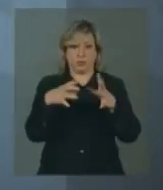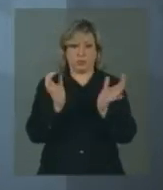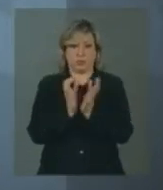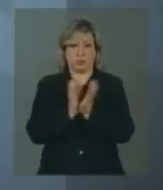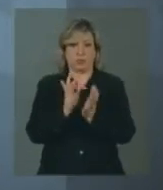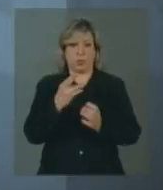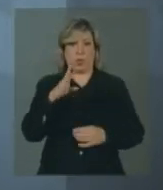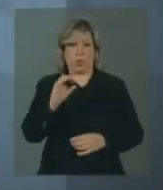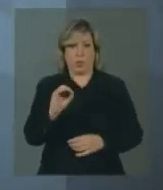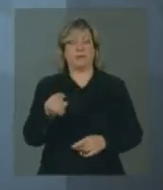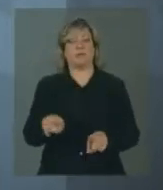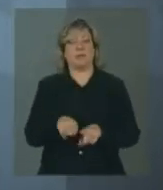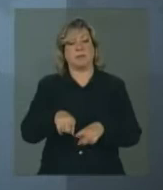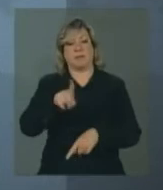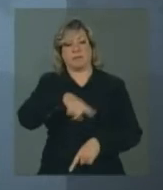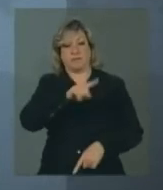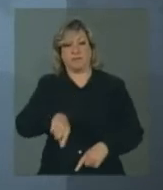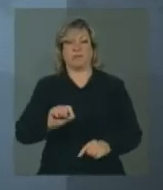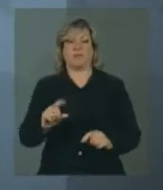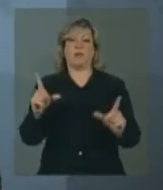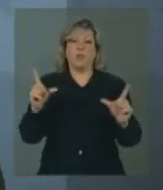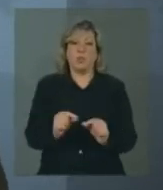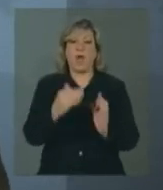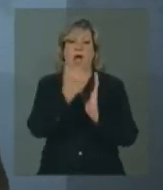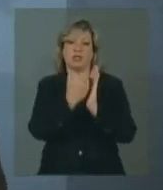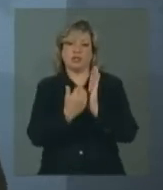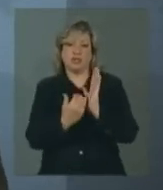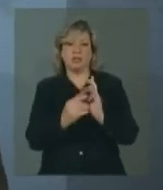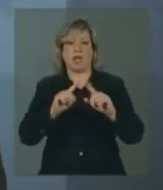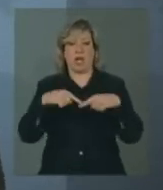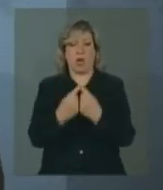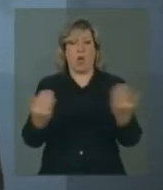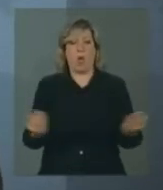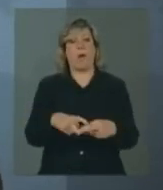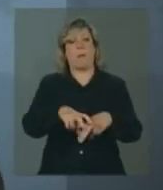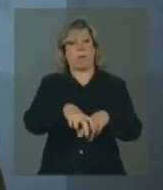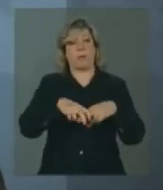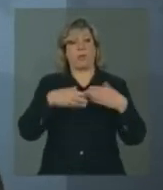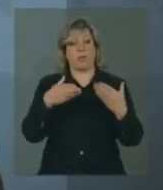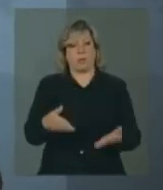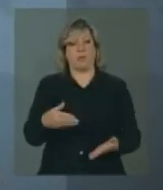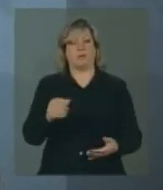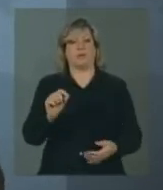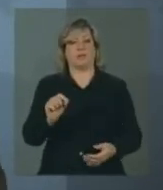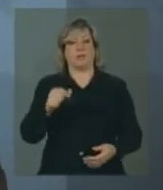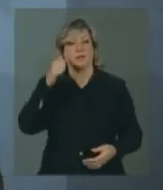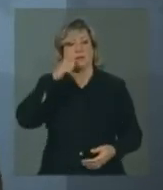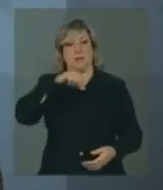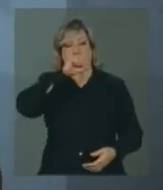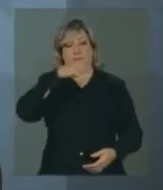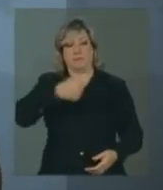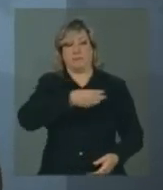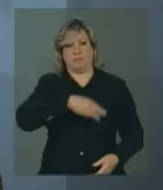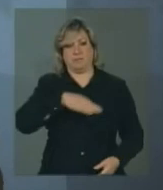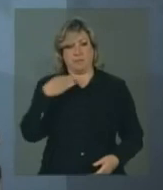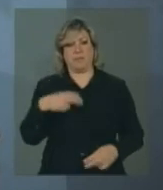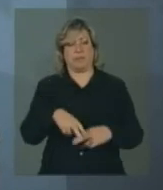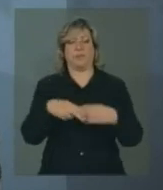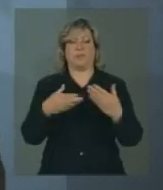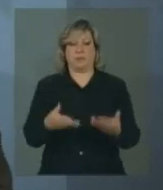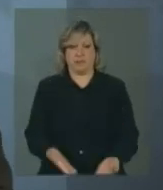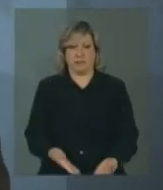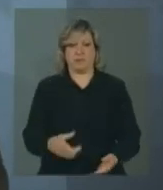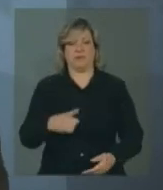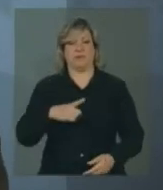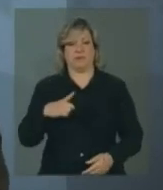também cancelaram ou reduziram as suas atividades hoje, incluindo reuniões com a delegação brasileira por causa da